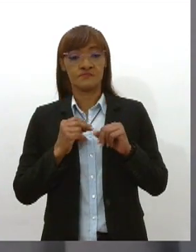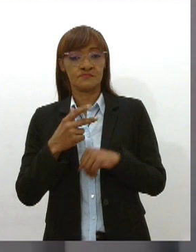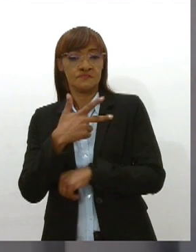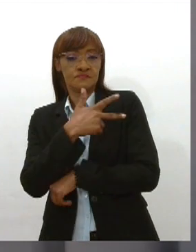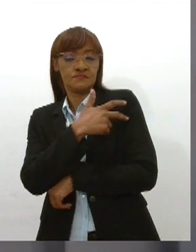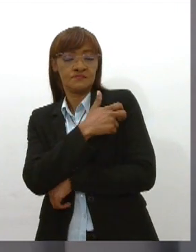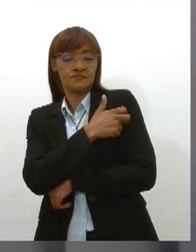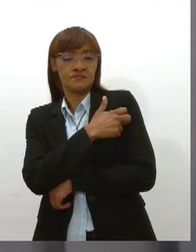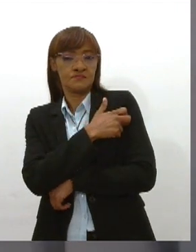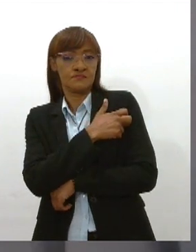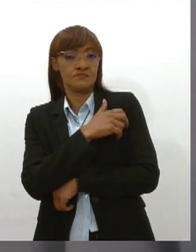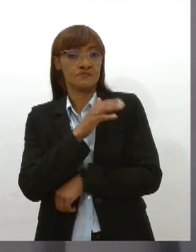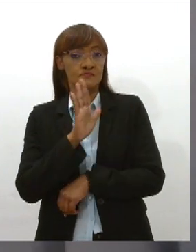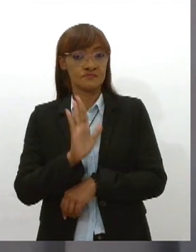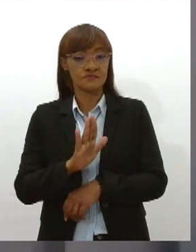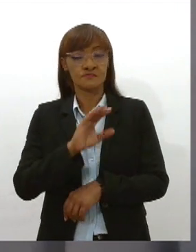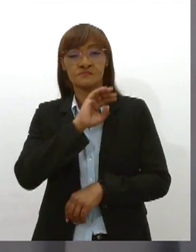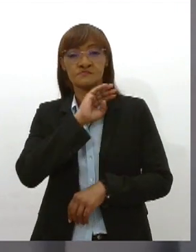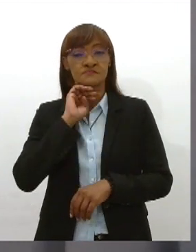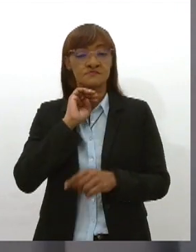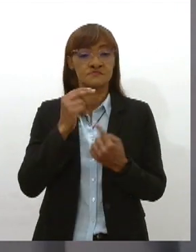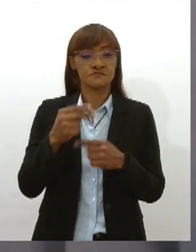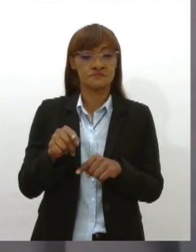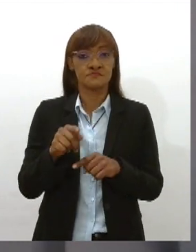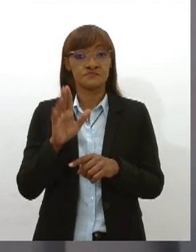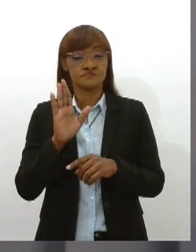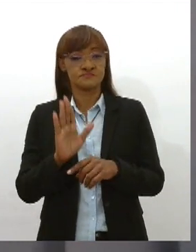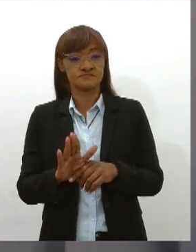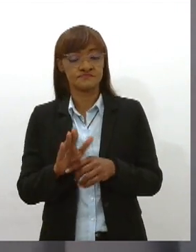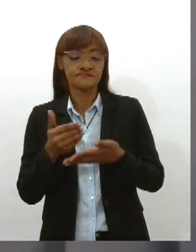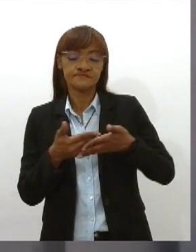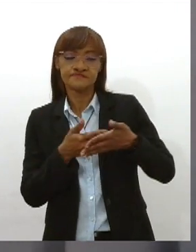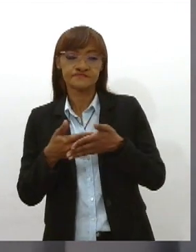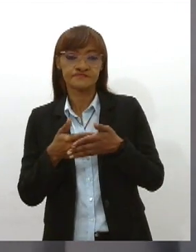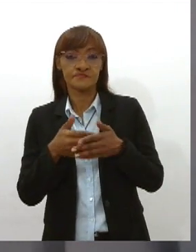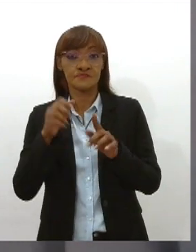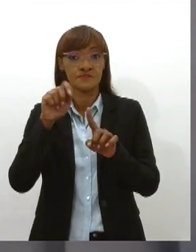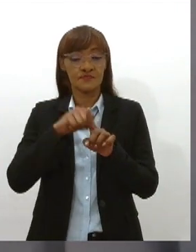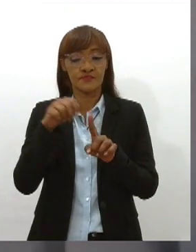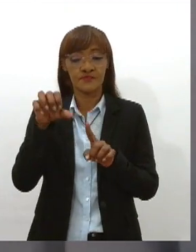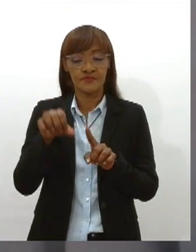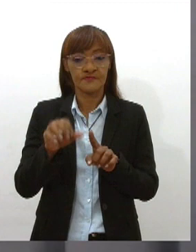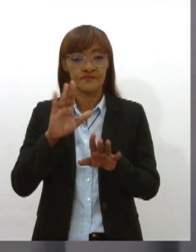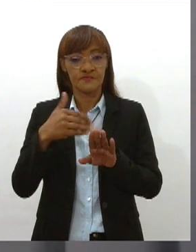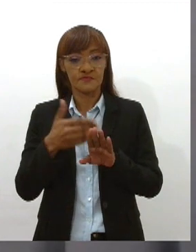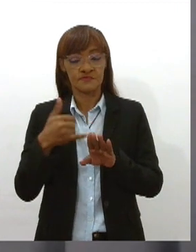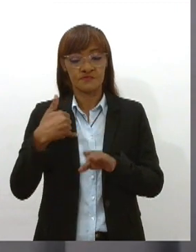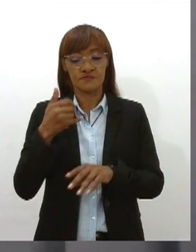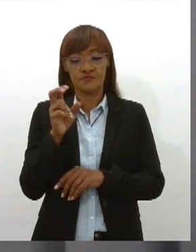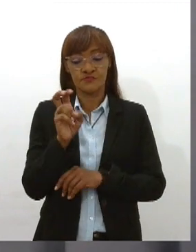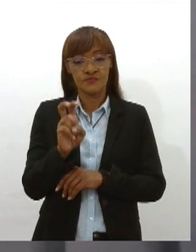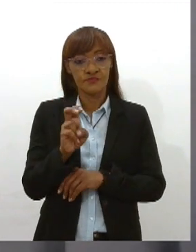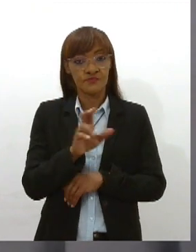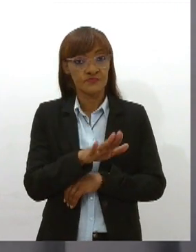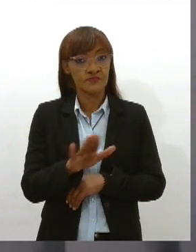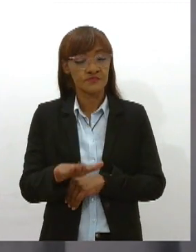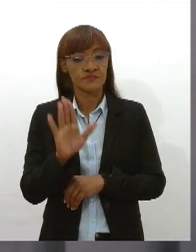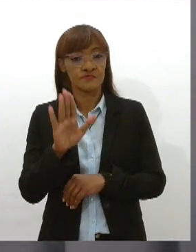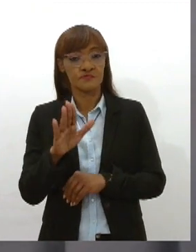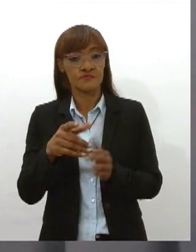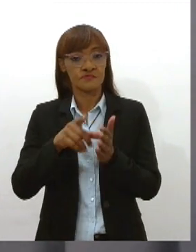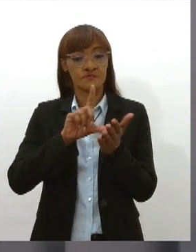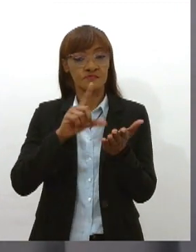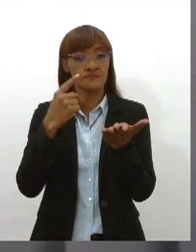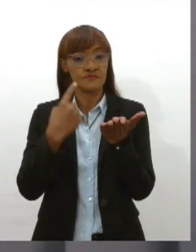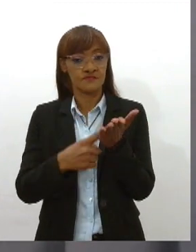amarela. Crianças de 9 meses a menores de 5 anos devem receber a primeira dose e agendado reforço aos